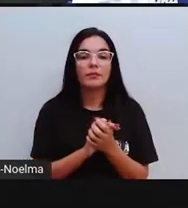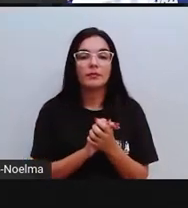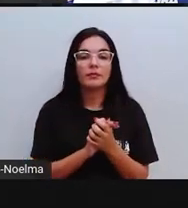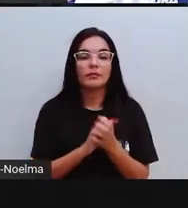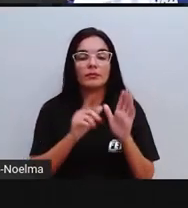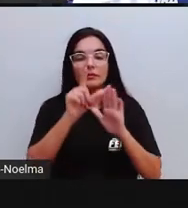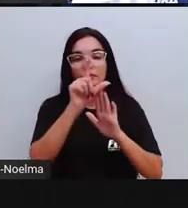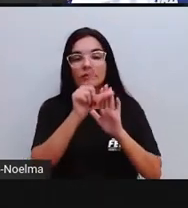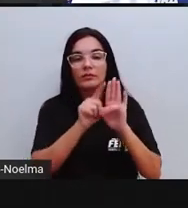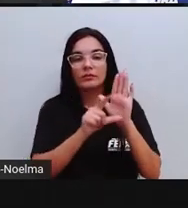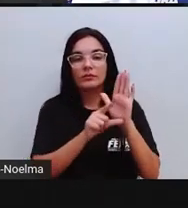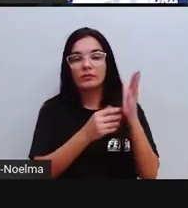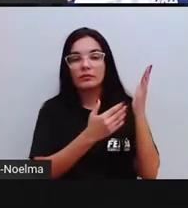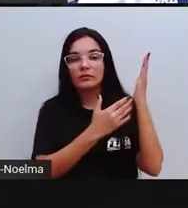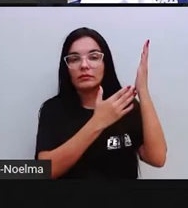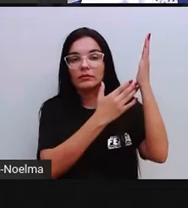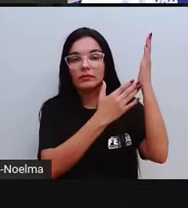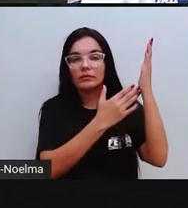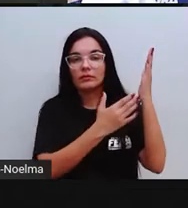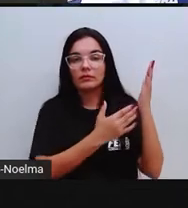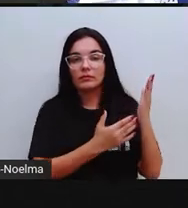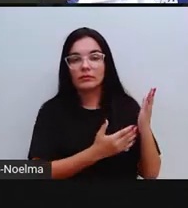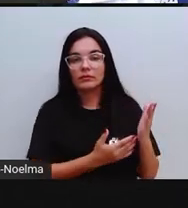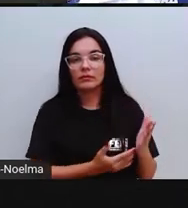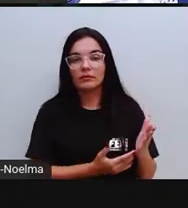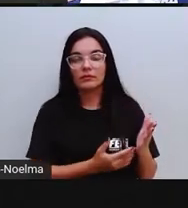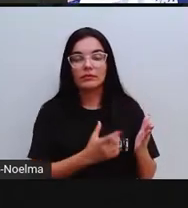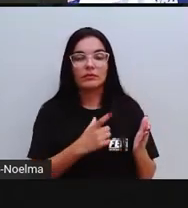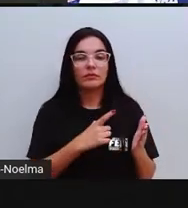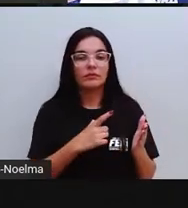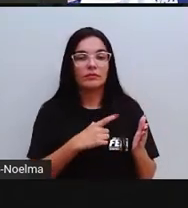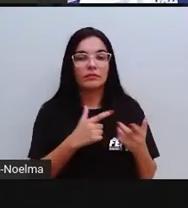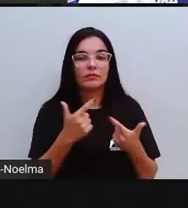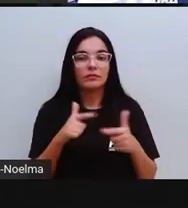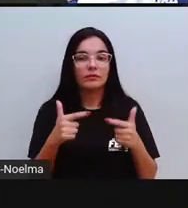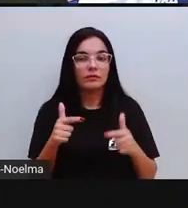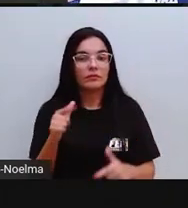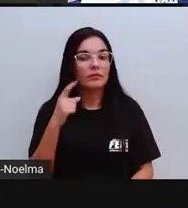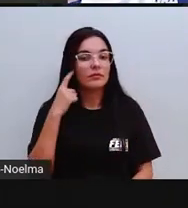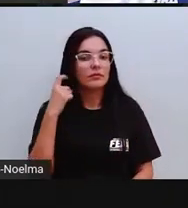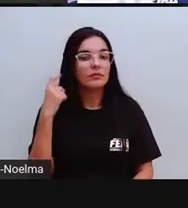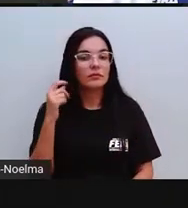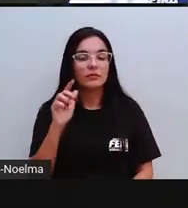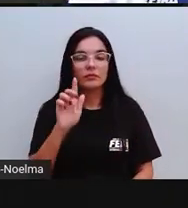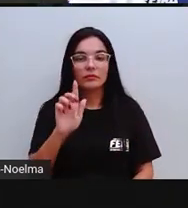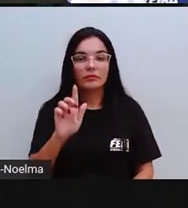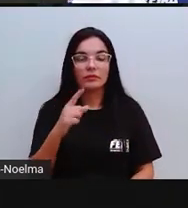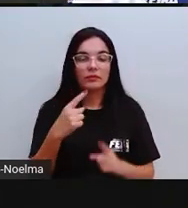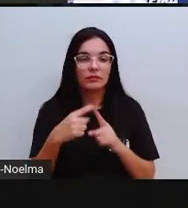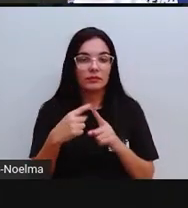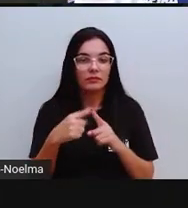geladeira, gelada, gigante, gilete, elas não têm o som de GÉ. Mas vamos olhar quais são os vogais, ó,